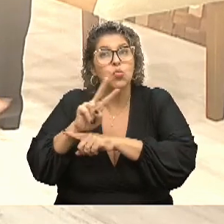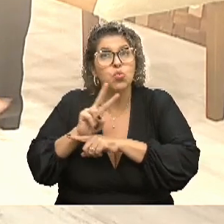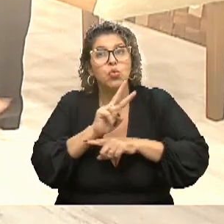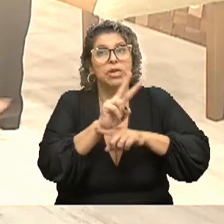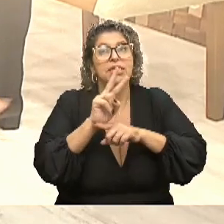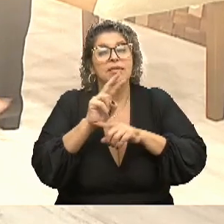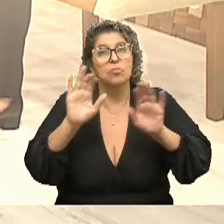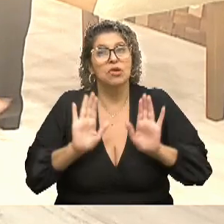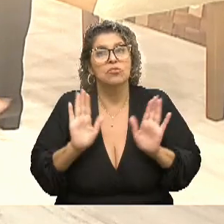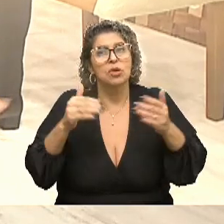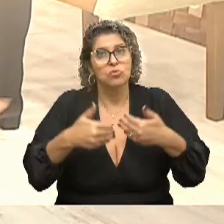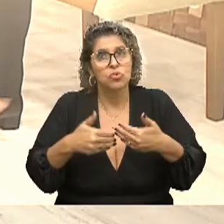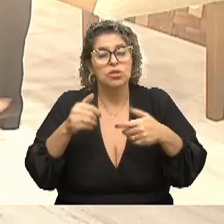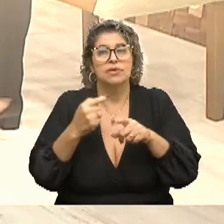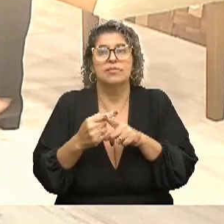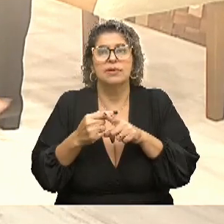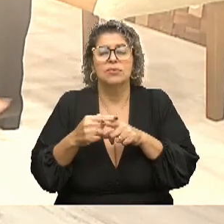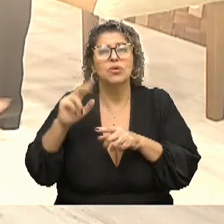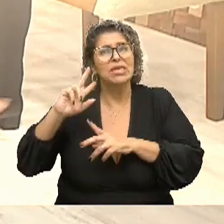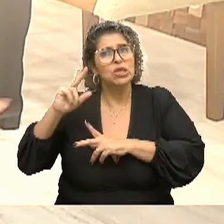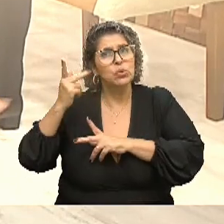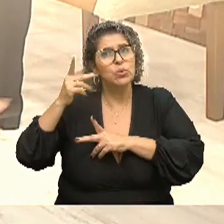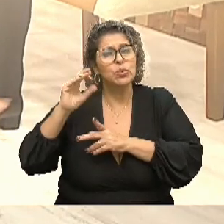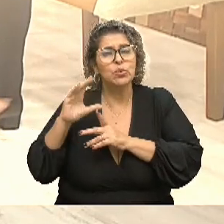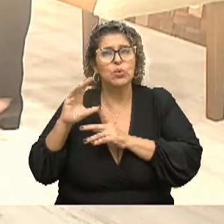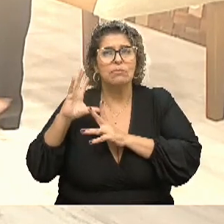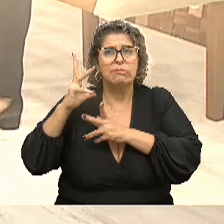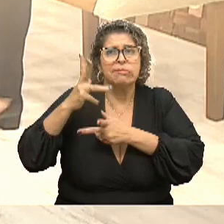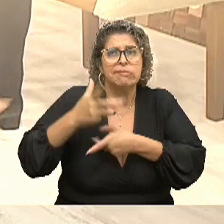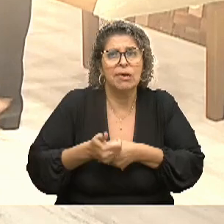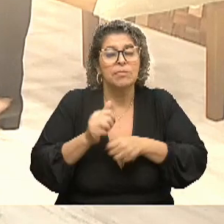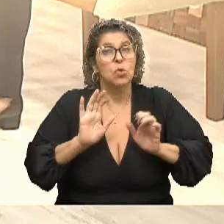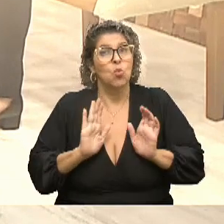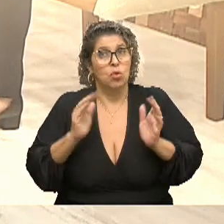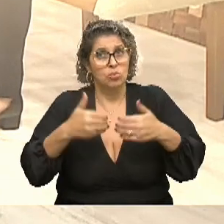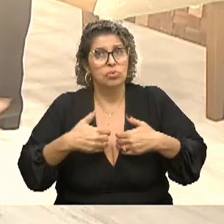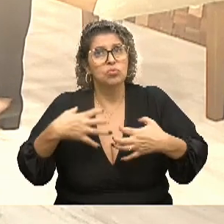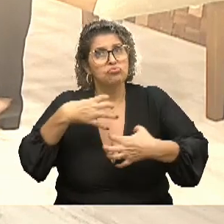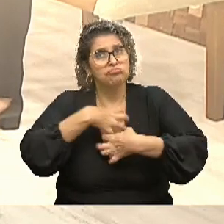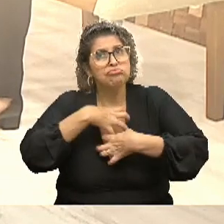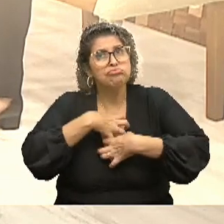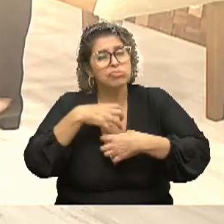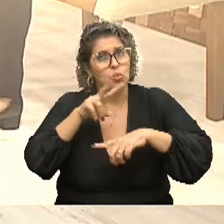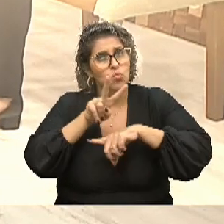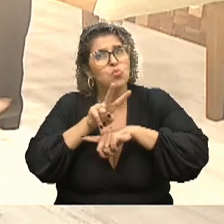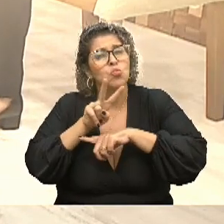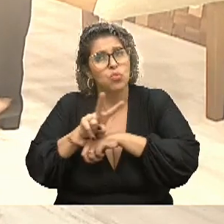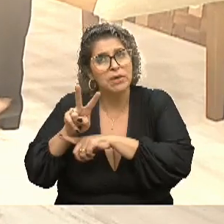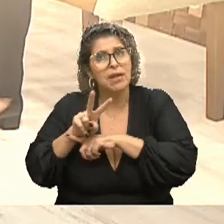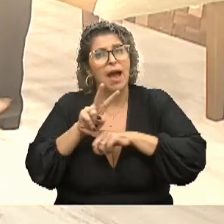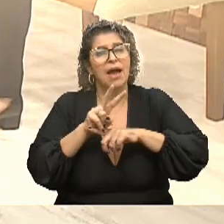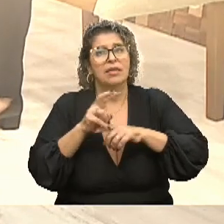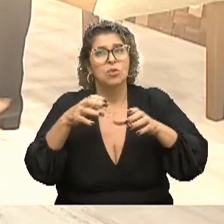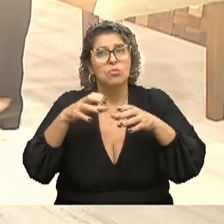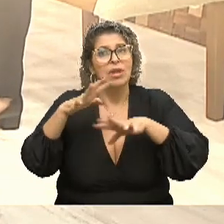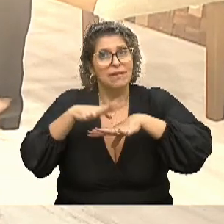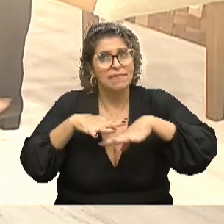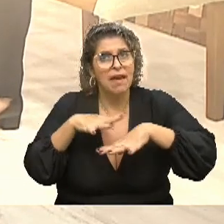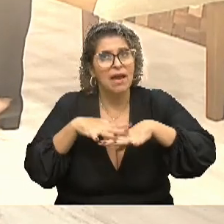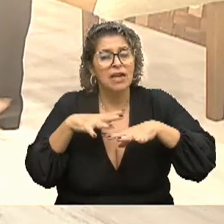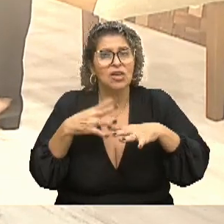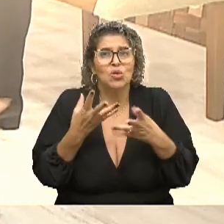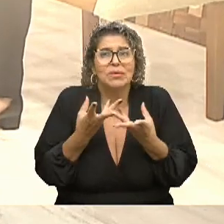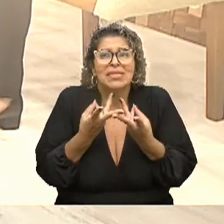Ana. Durante toda essa tua história, essa tua relação com autismo, tu te sentiste também cuidada por essa rede? tu também sentiu uma